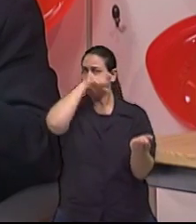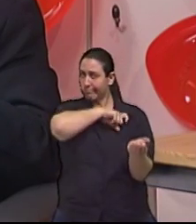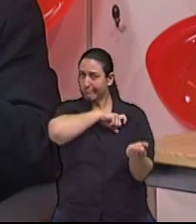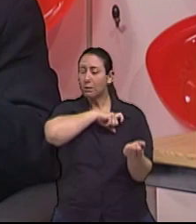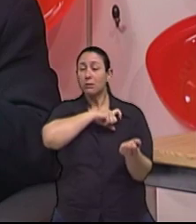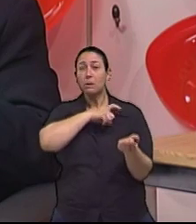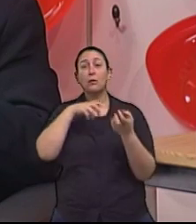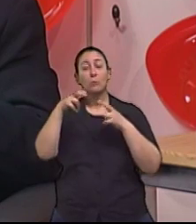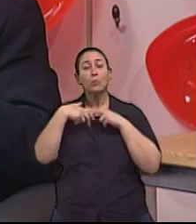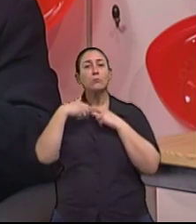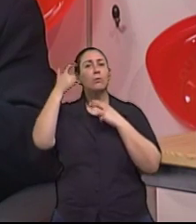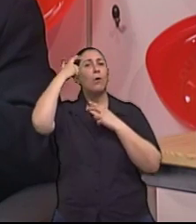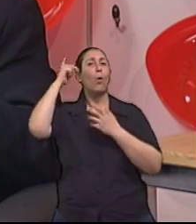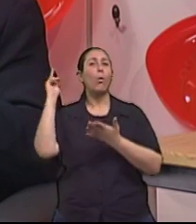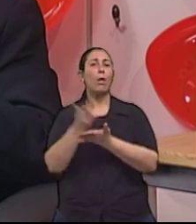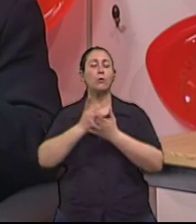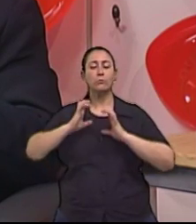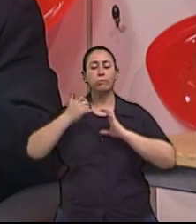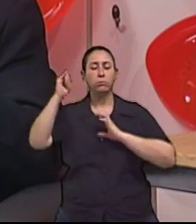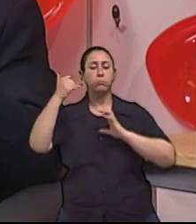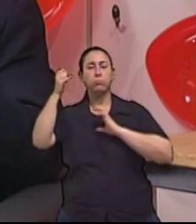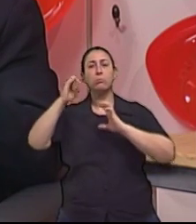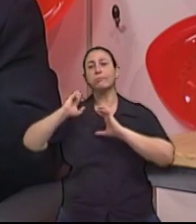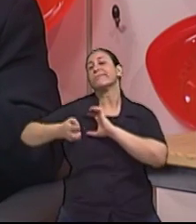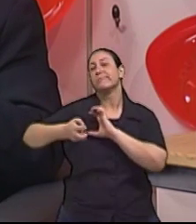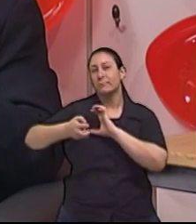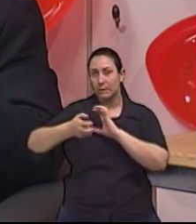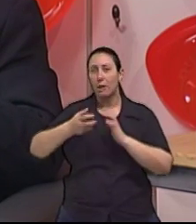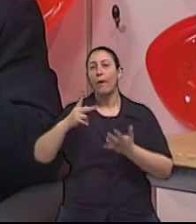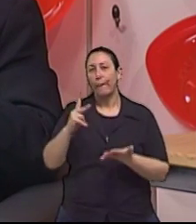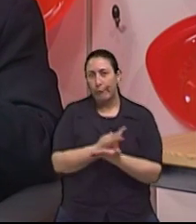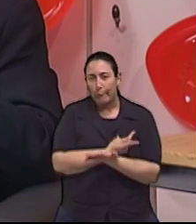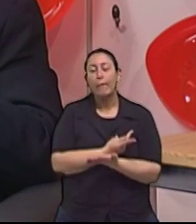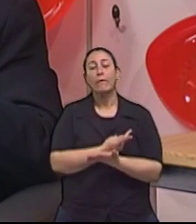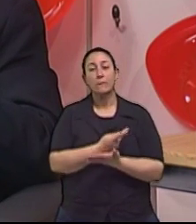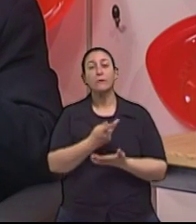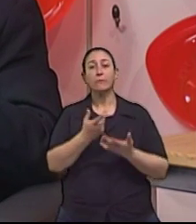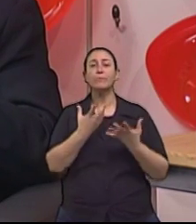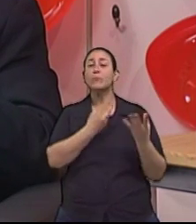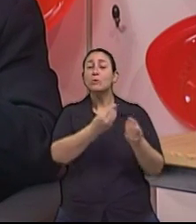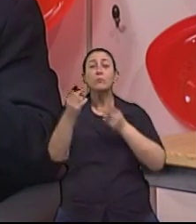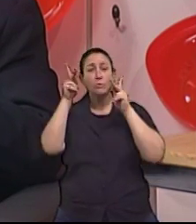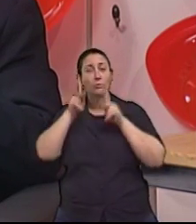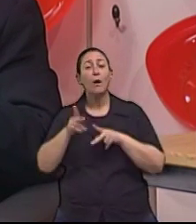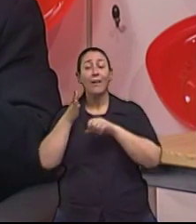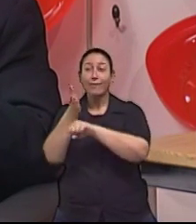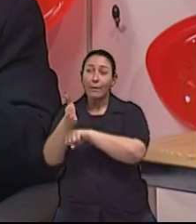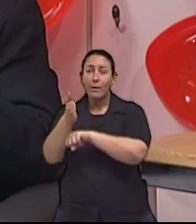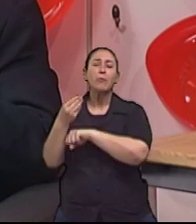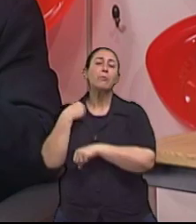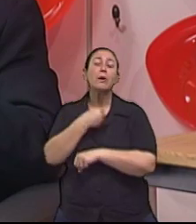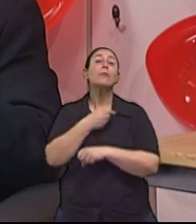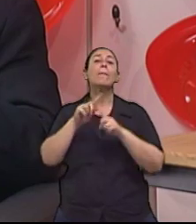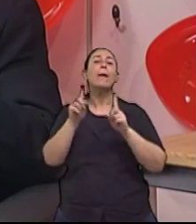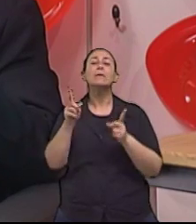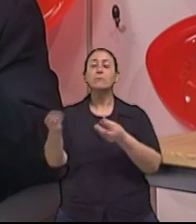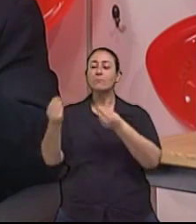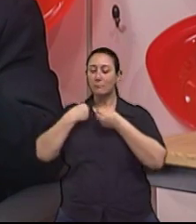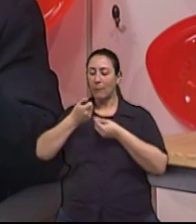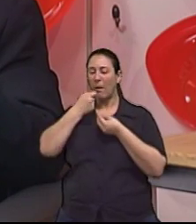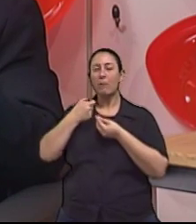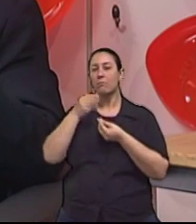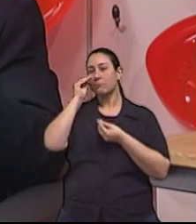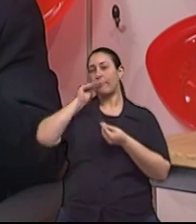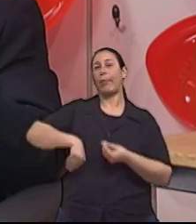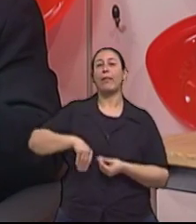mesmo se sabendo hipertensos, não se trata. E uma terceira parte ainda se trata, mas não se trata adequadamente, não tomam os medicamentos corretos e